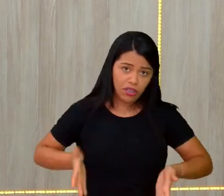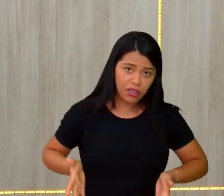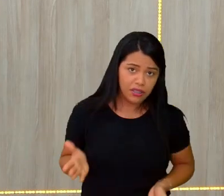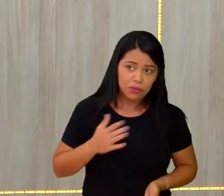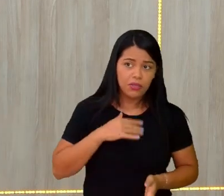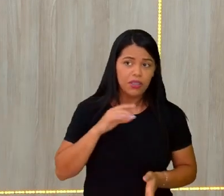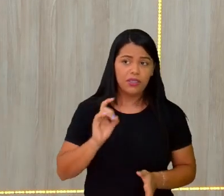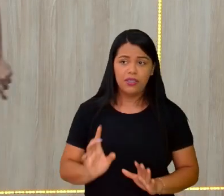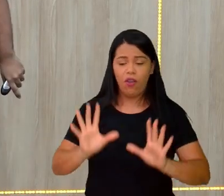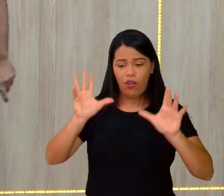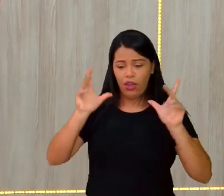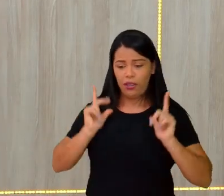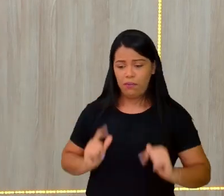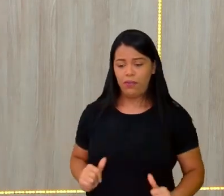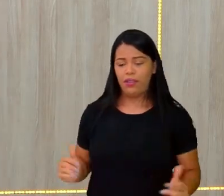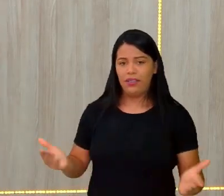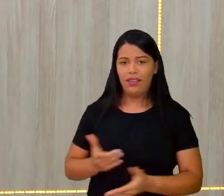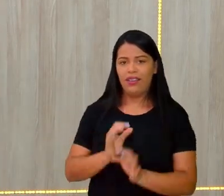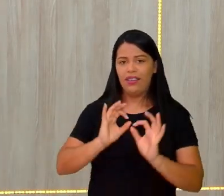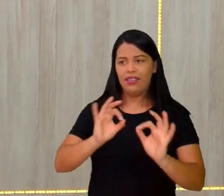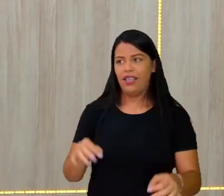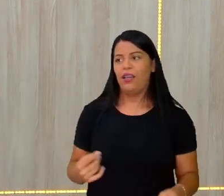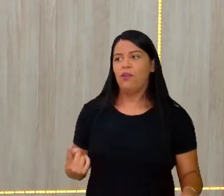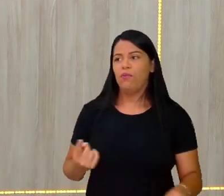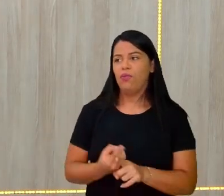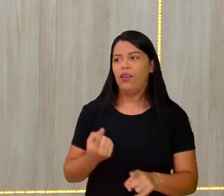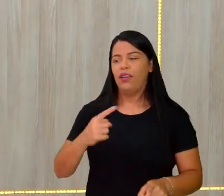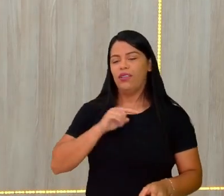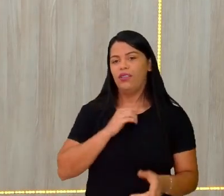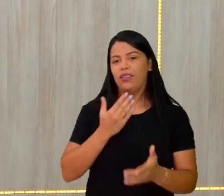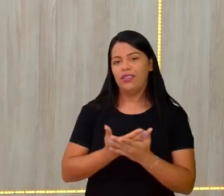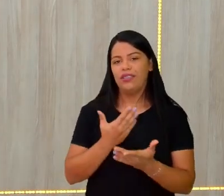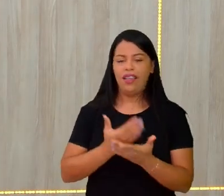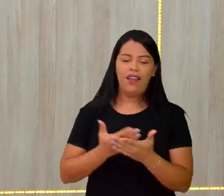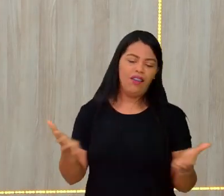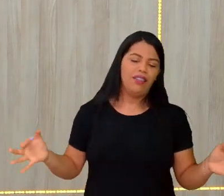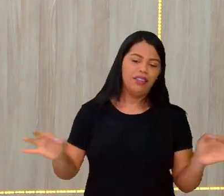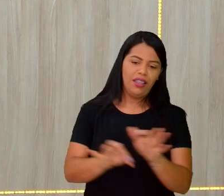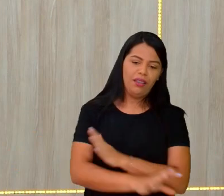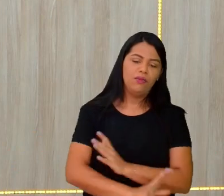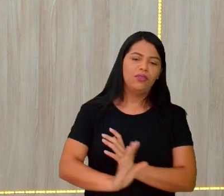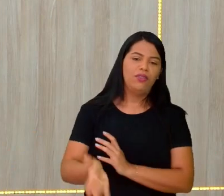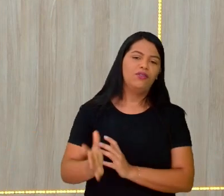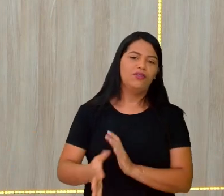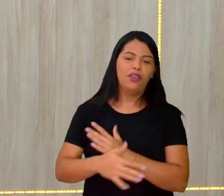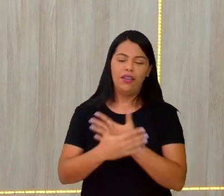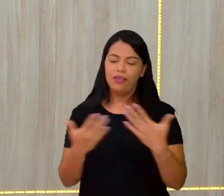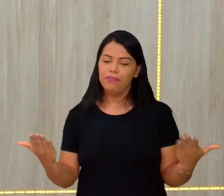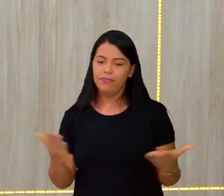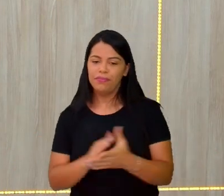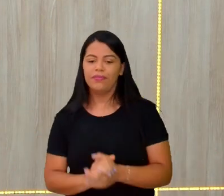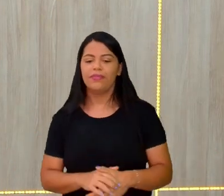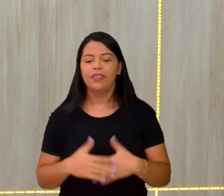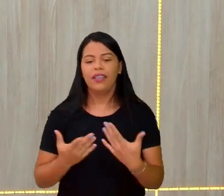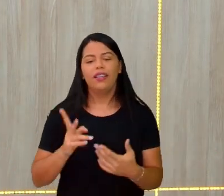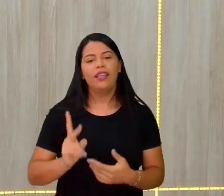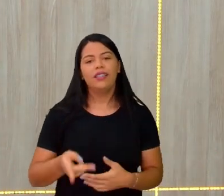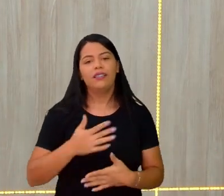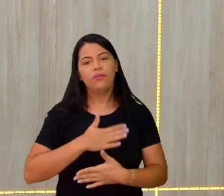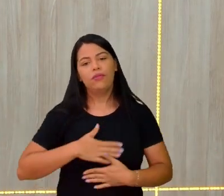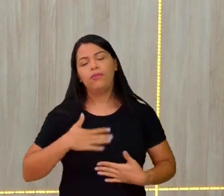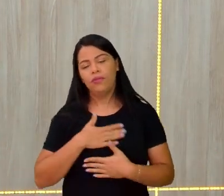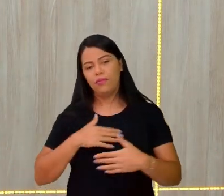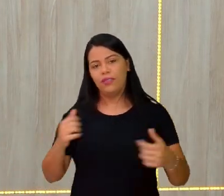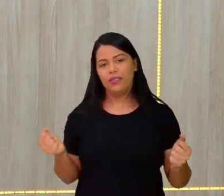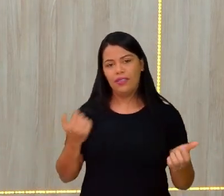limpando aqui, Juninho, tá bom? Ah, porque a nossa aula encerrou, pessoal. É sempre um prazer